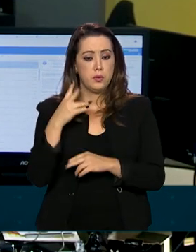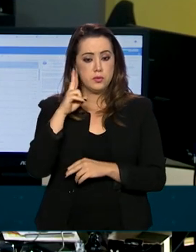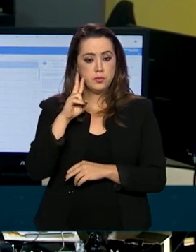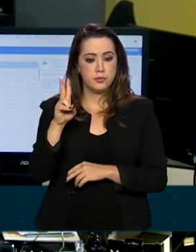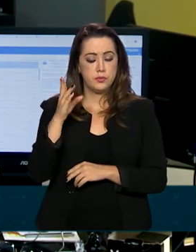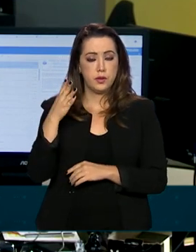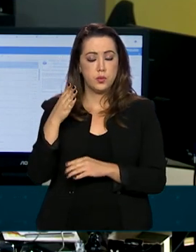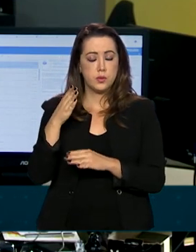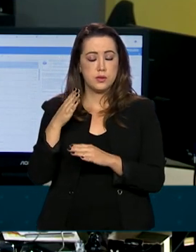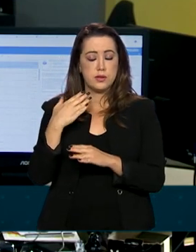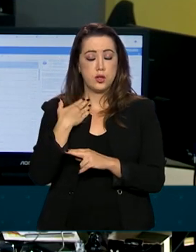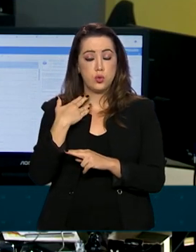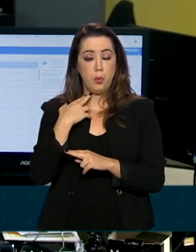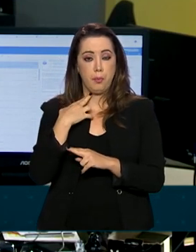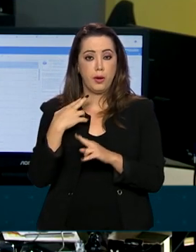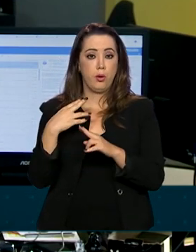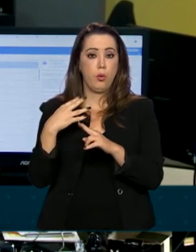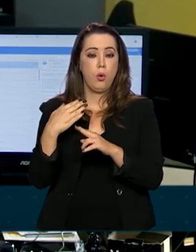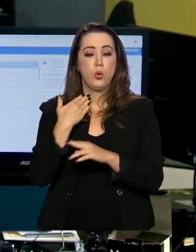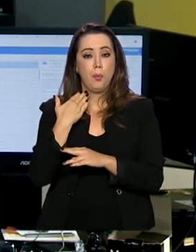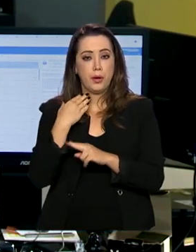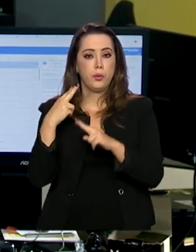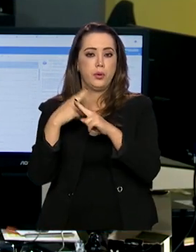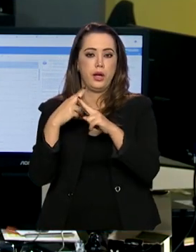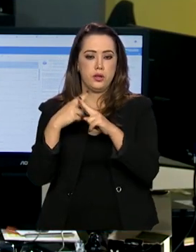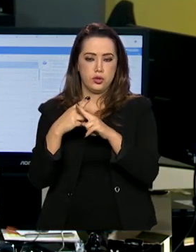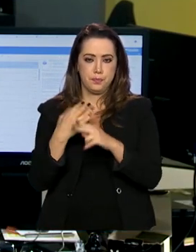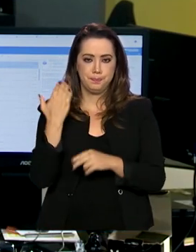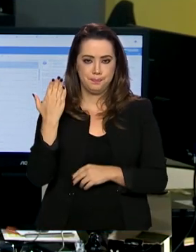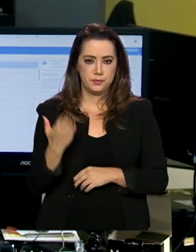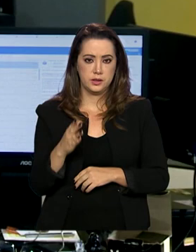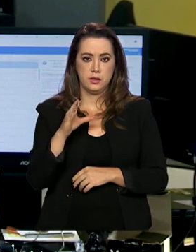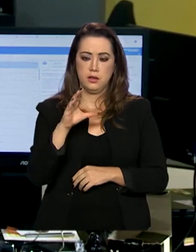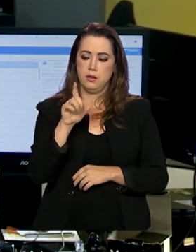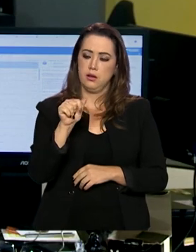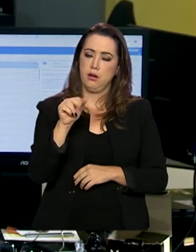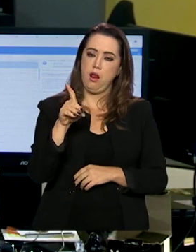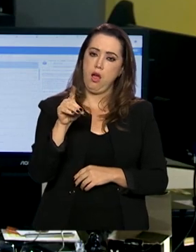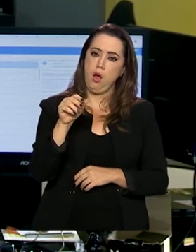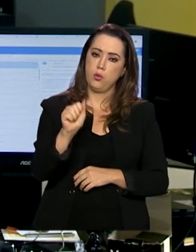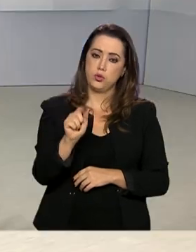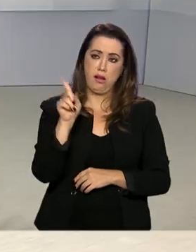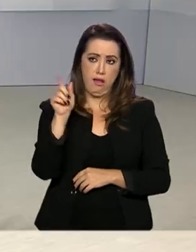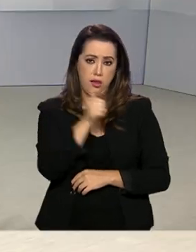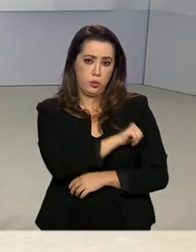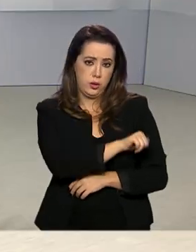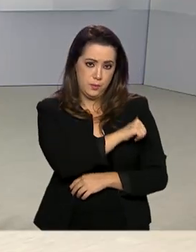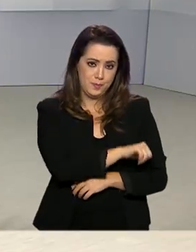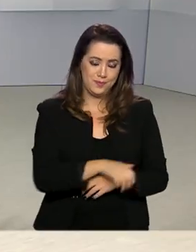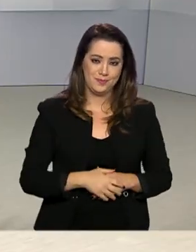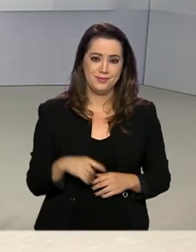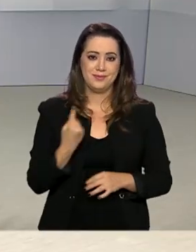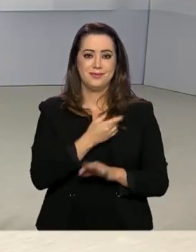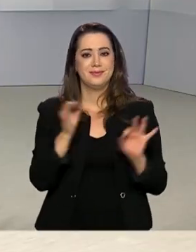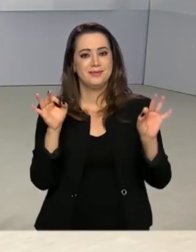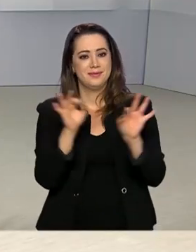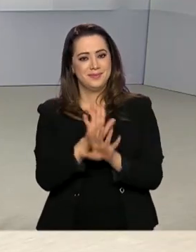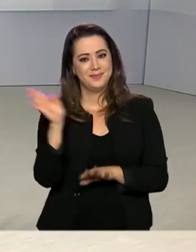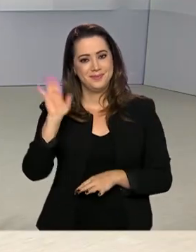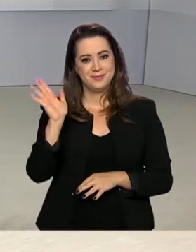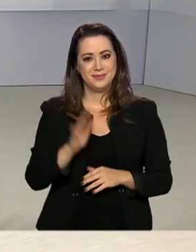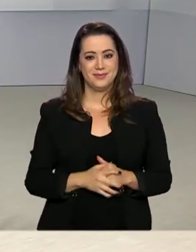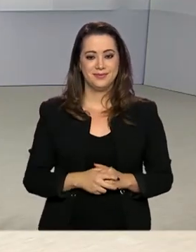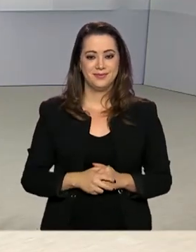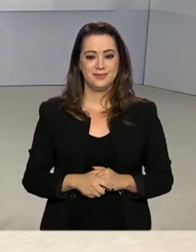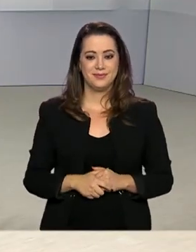.gov.br. Do Rio de Janeiro, Cláudia Boiunga, para o Governo Agora. A gente fica por aqui e até a